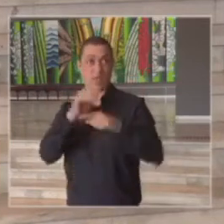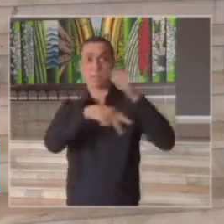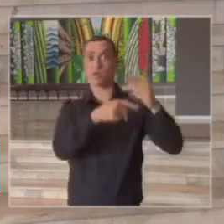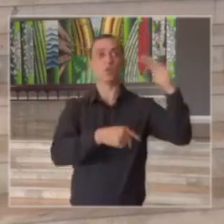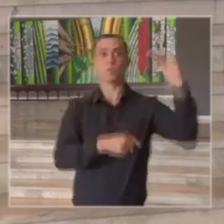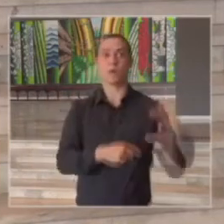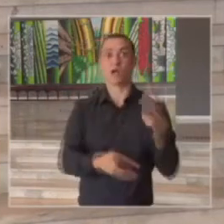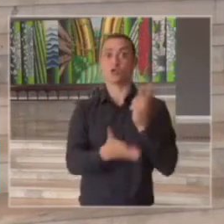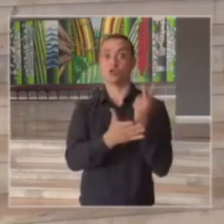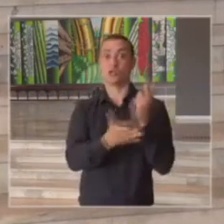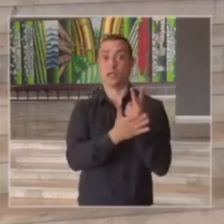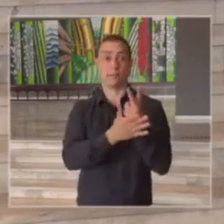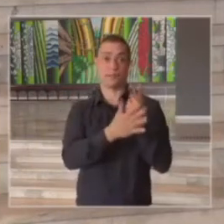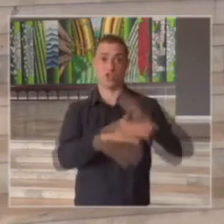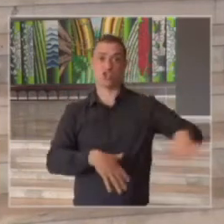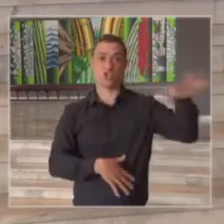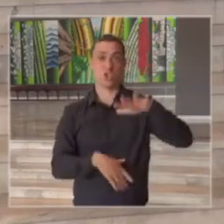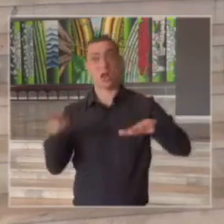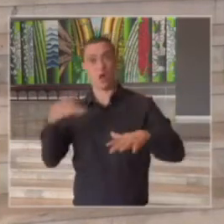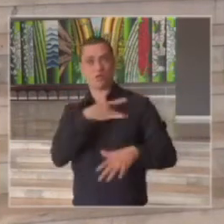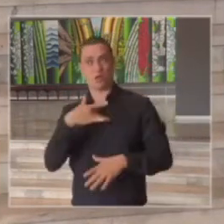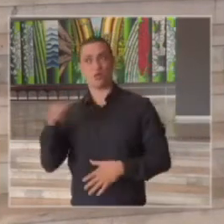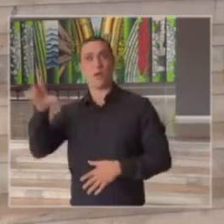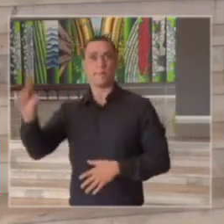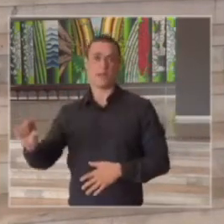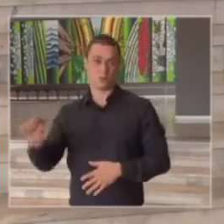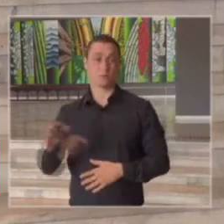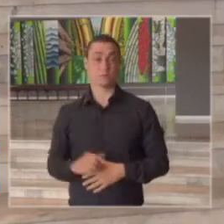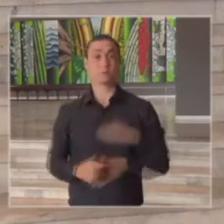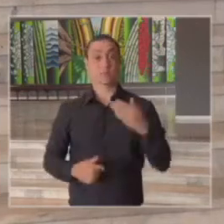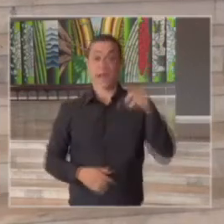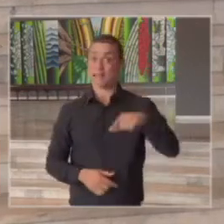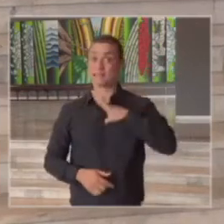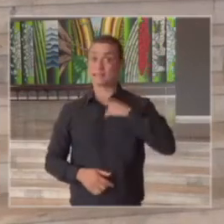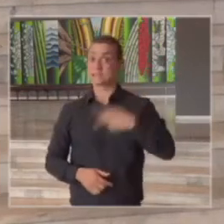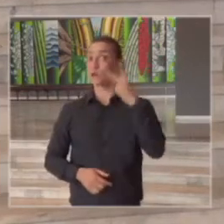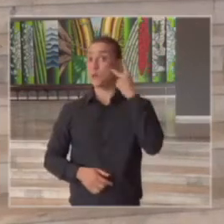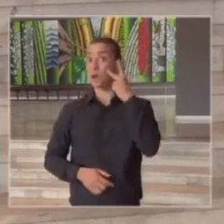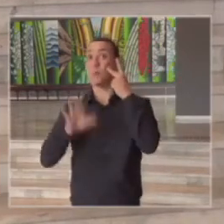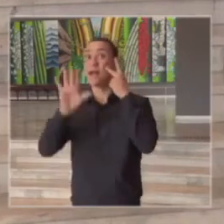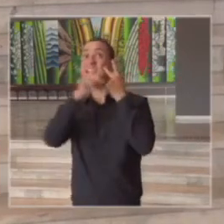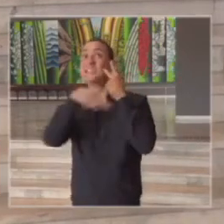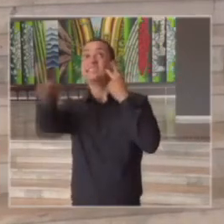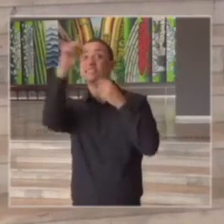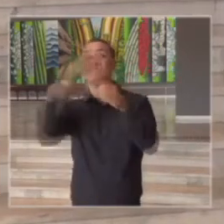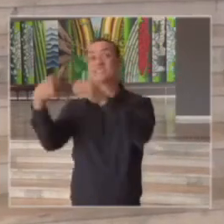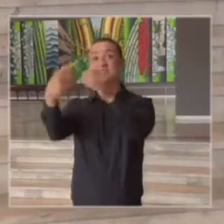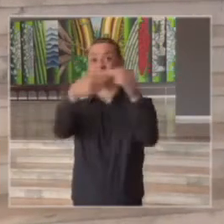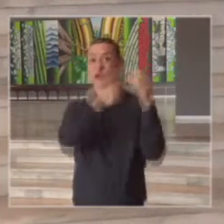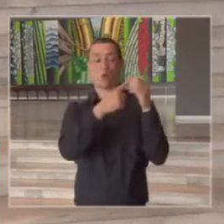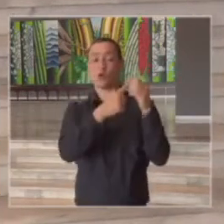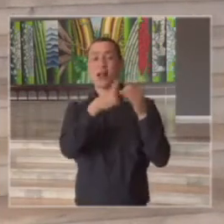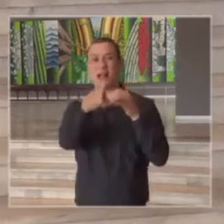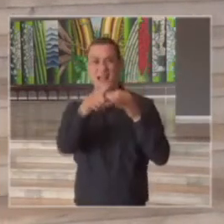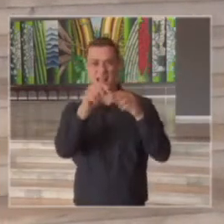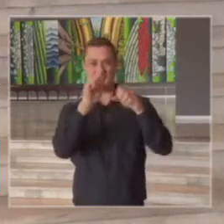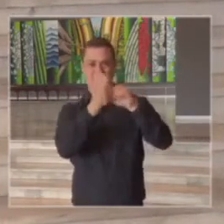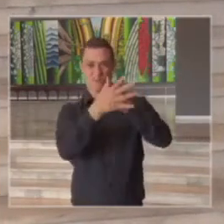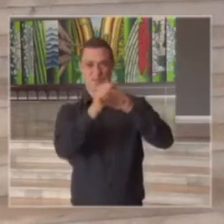do que ocorre na população da saúde isso aqui no município no interior a velocidade da epidemia foi